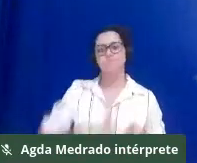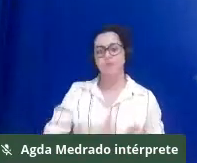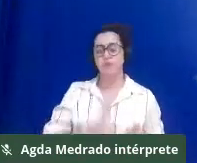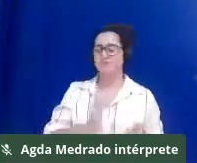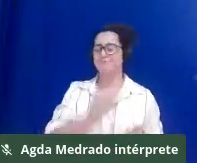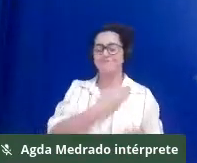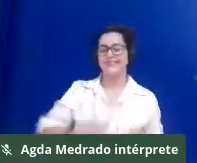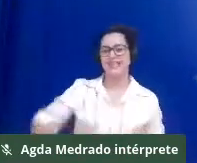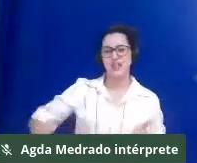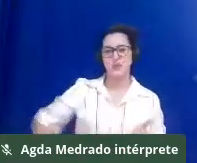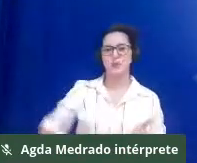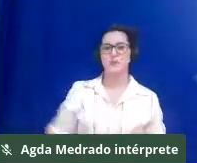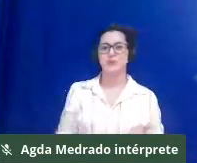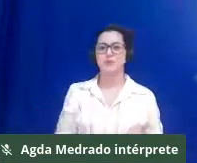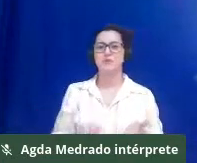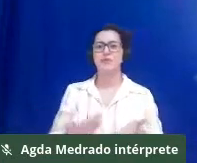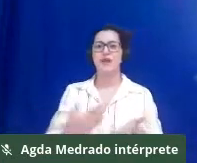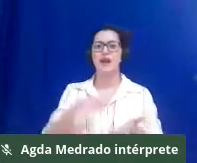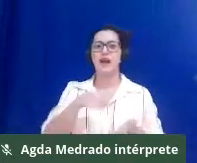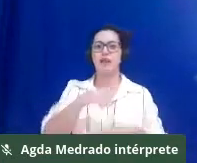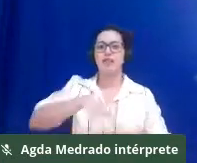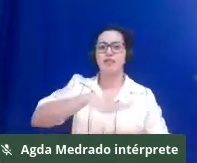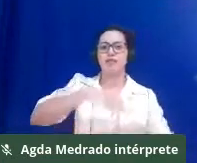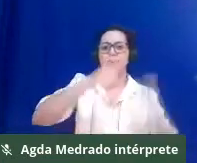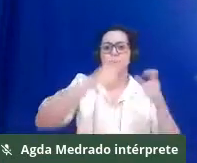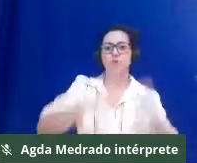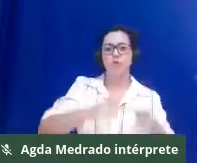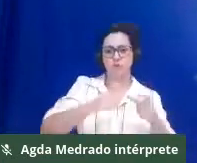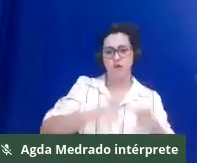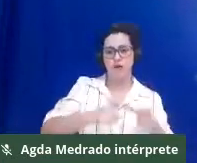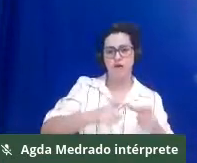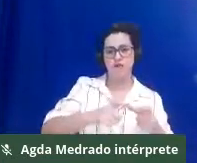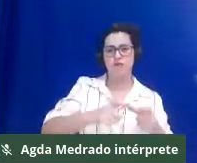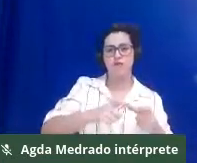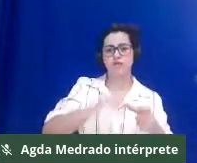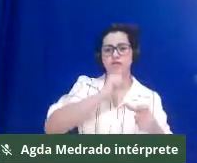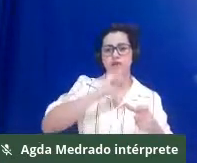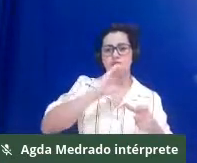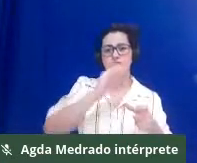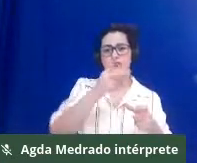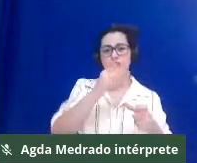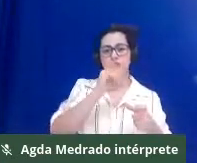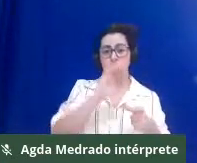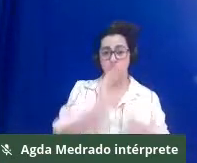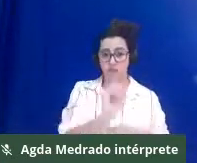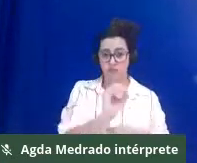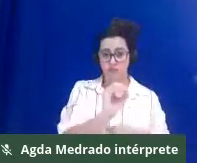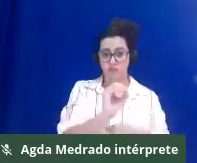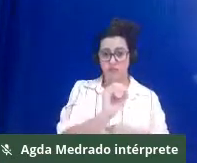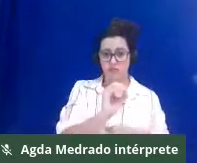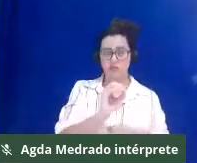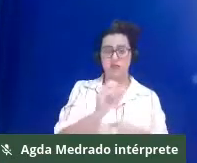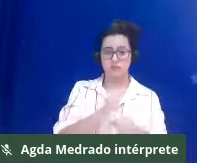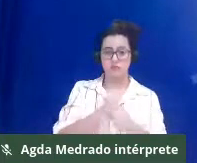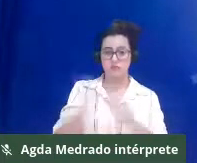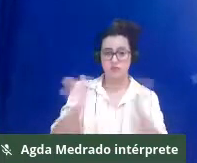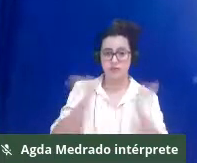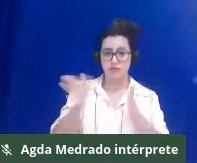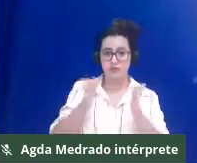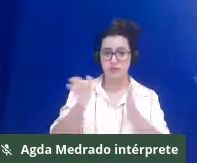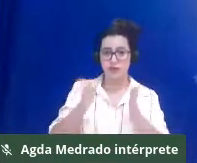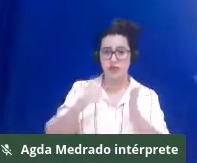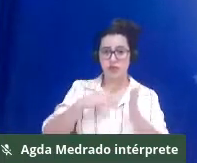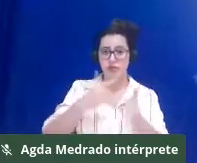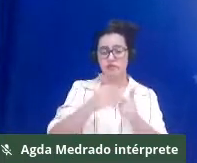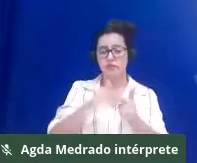ocorreu aí nesse período de 88 a 2004, foi o conflito na comunidade quilombola de Rio das Rãs, onde a